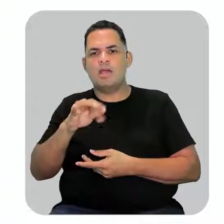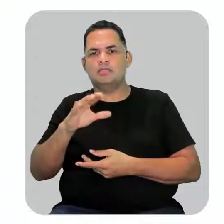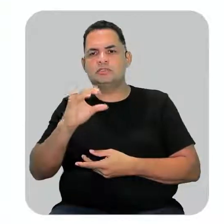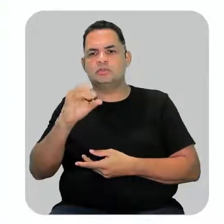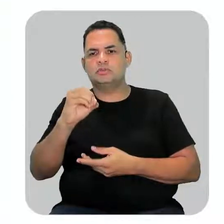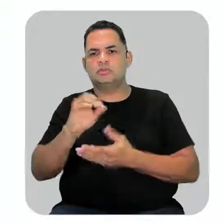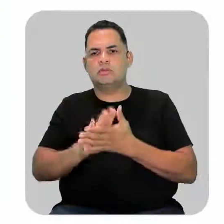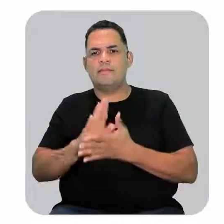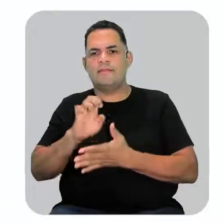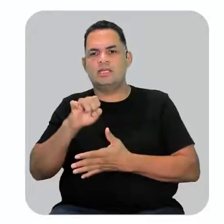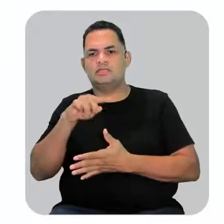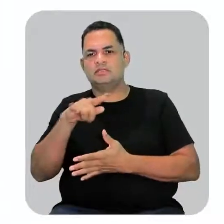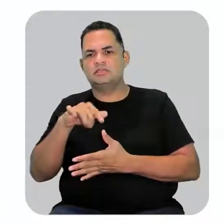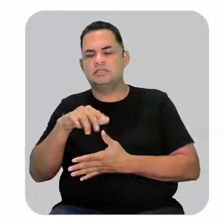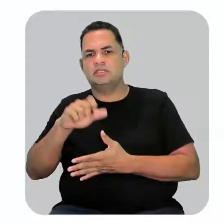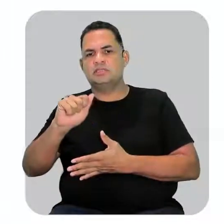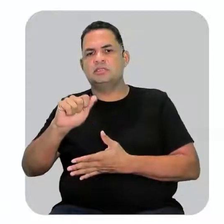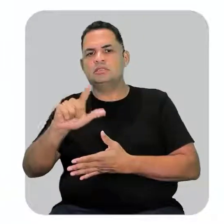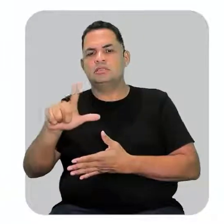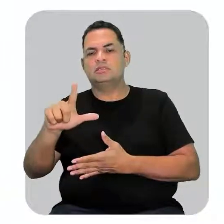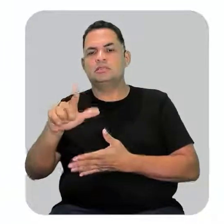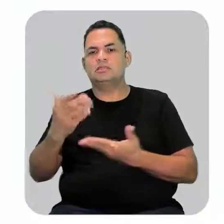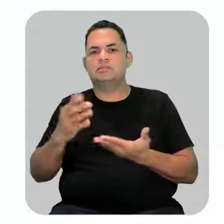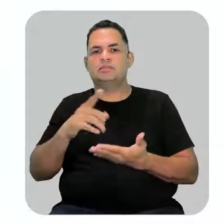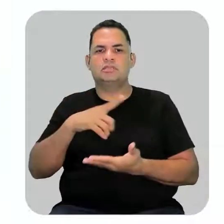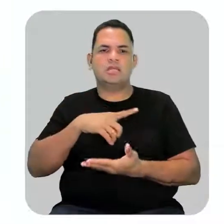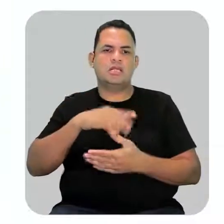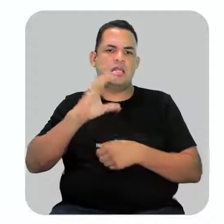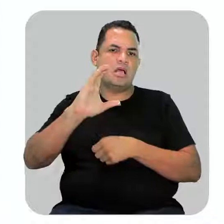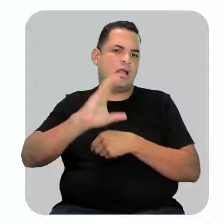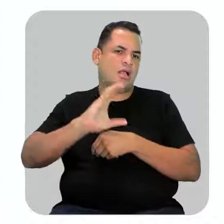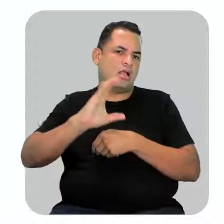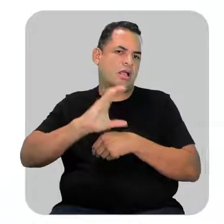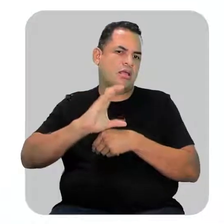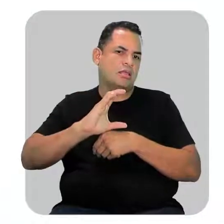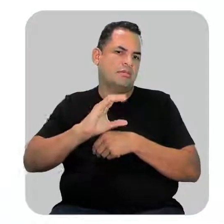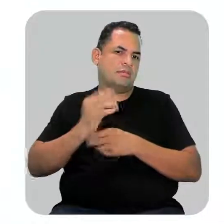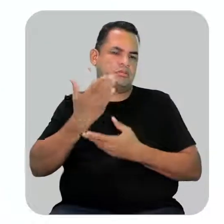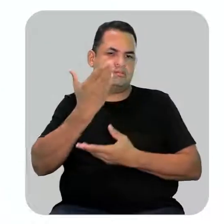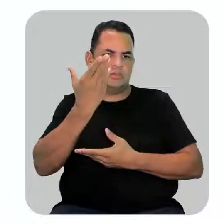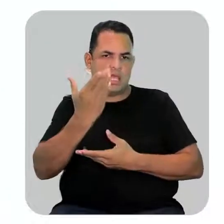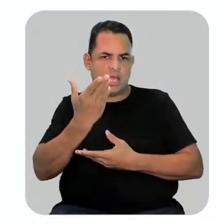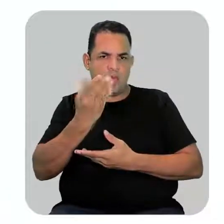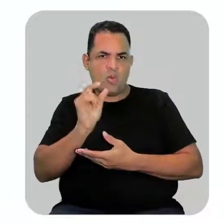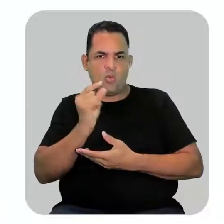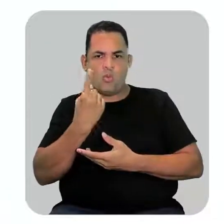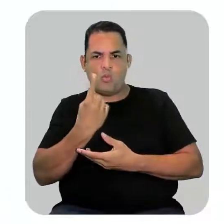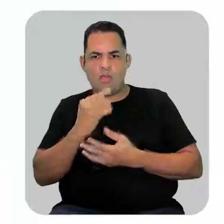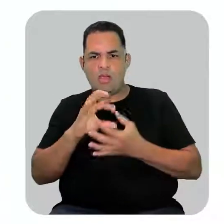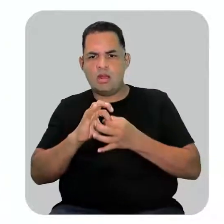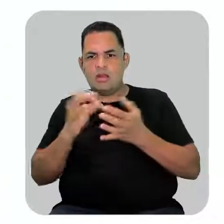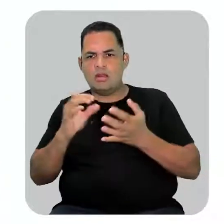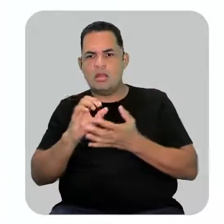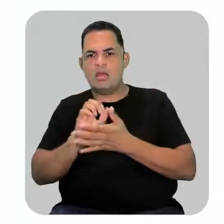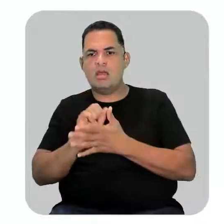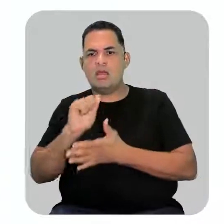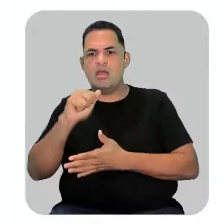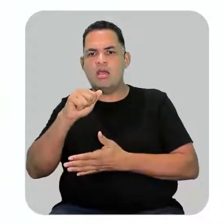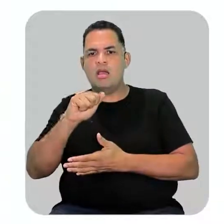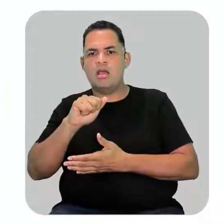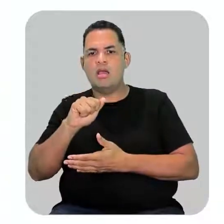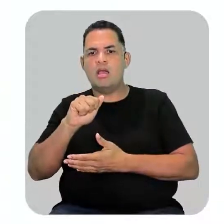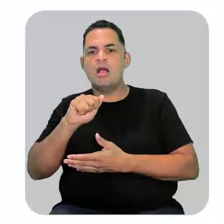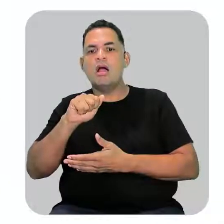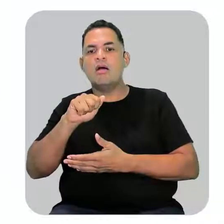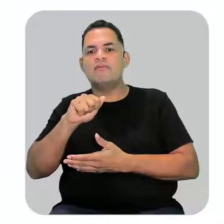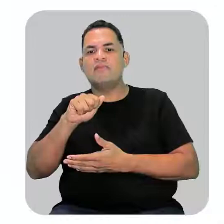benzil. Observe aqui que o nosso carbono tem uma valência livre. Nós vamos ter o alpanaftil, onde tem